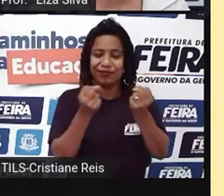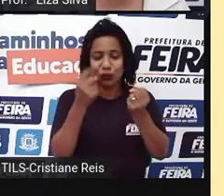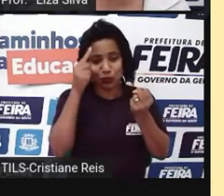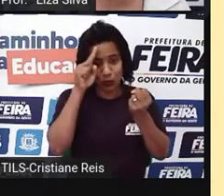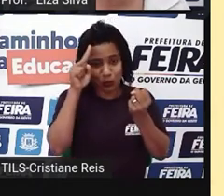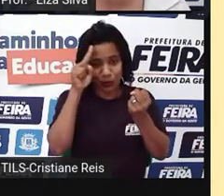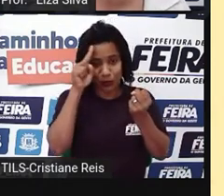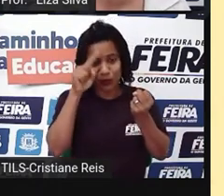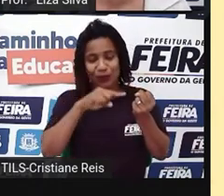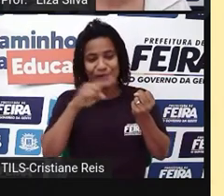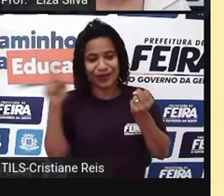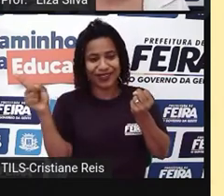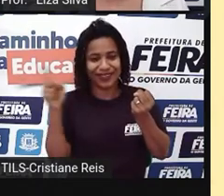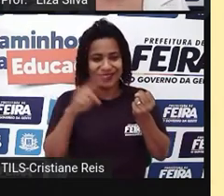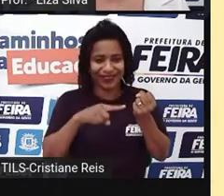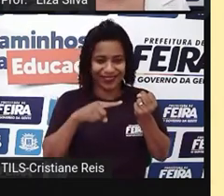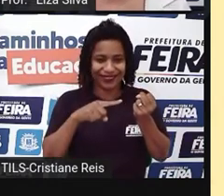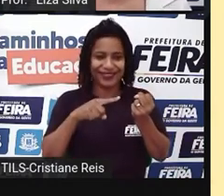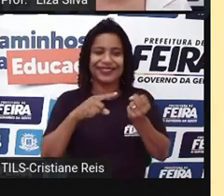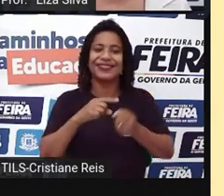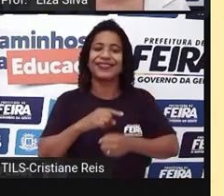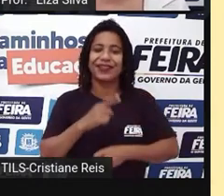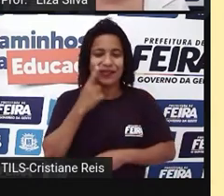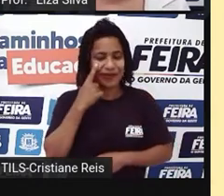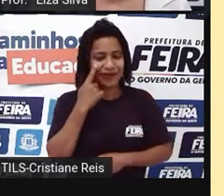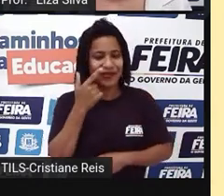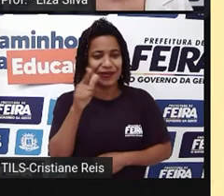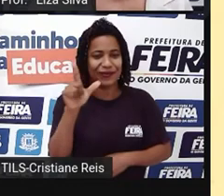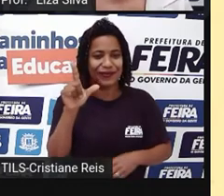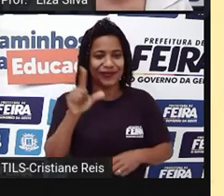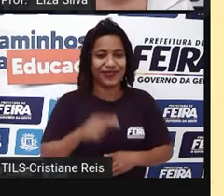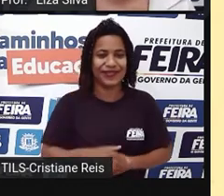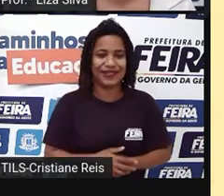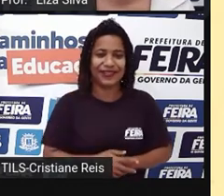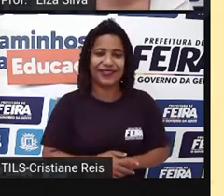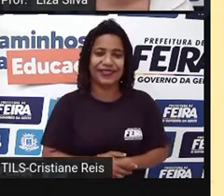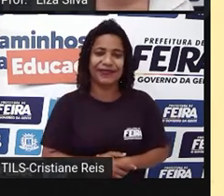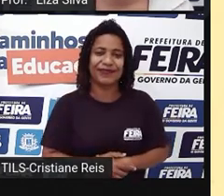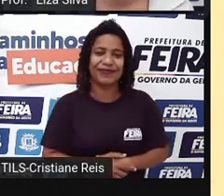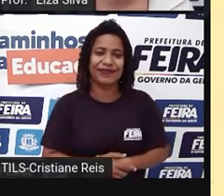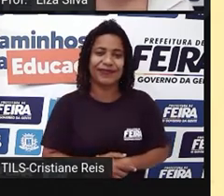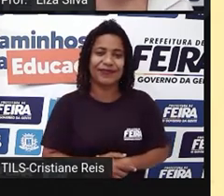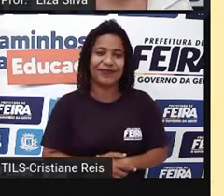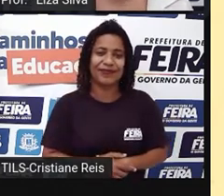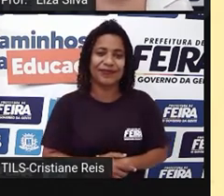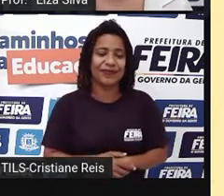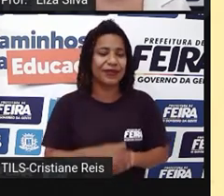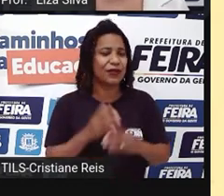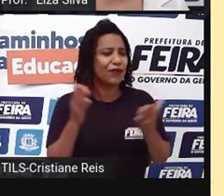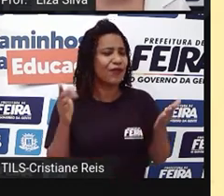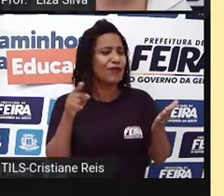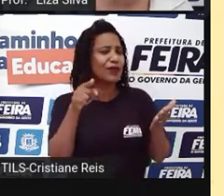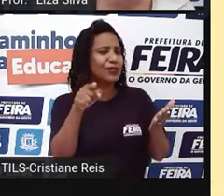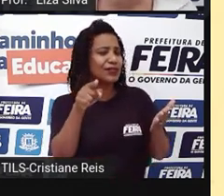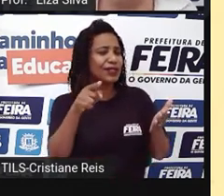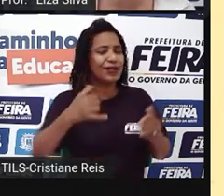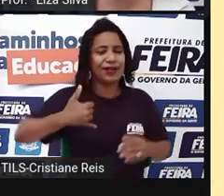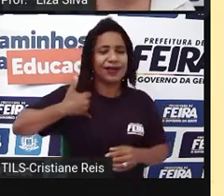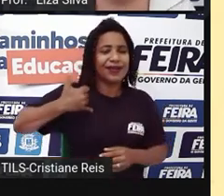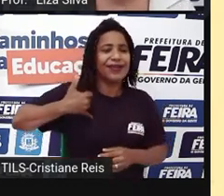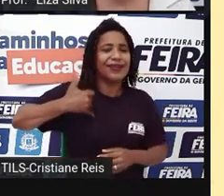todos os dias. Next one. Próxima questão. When is your birthday? Quando é seu aniversário?